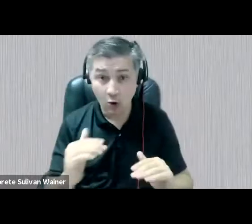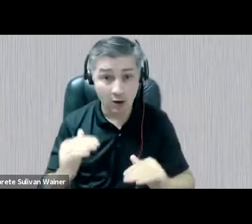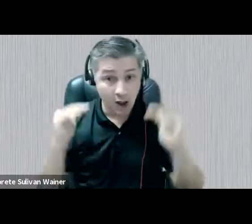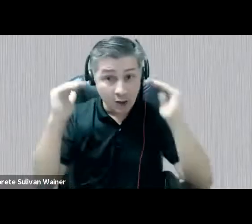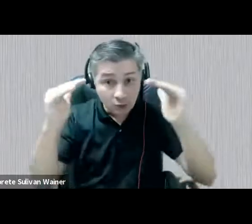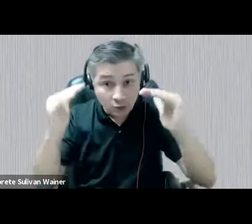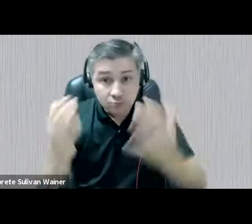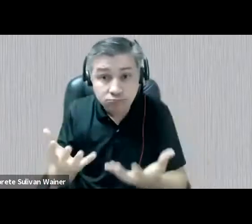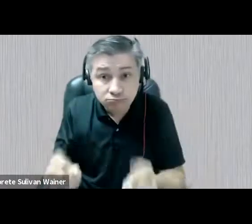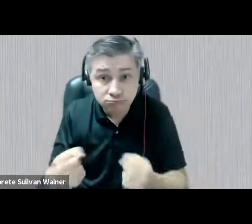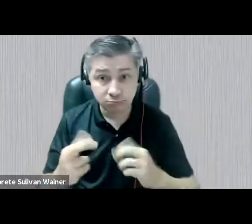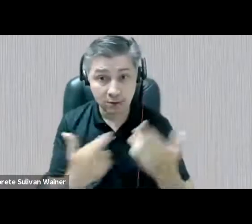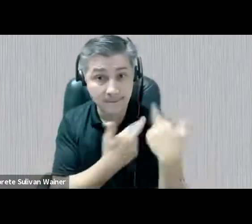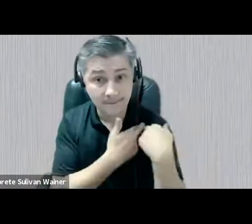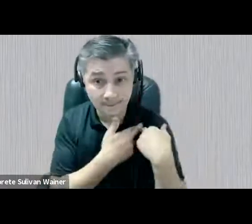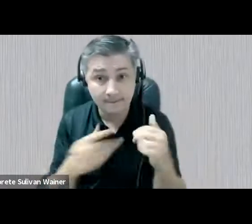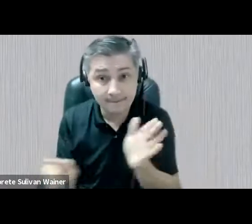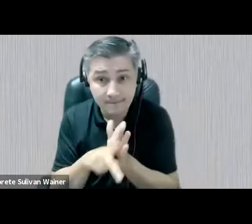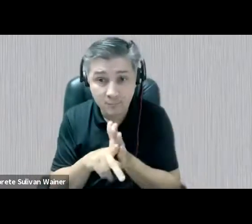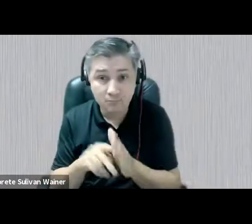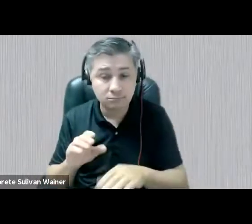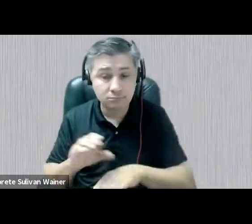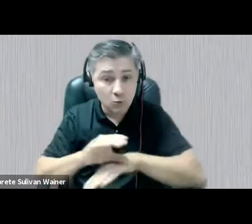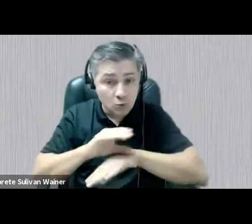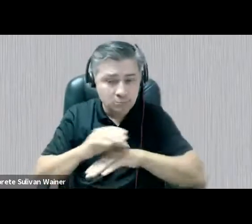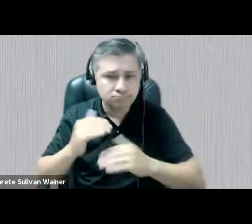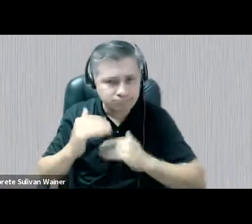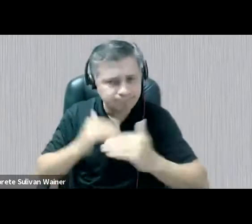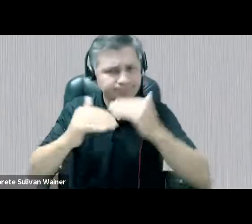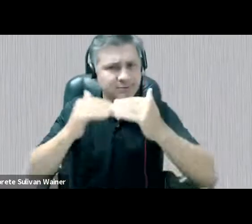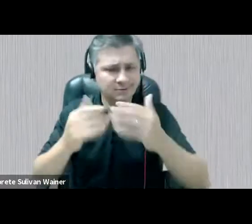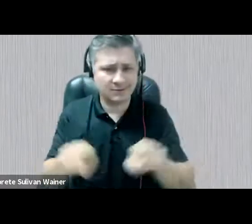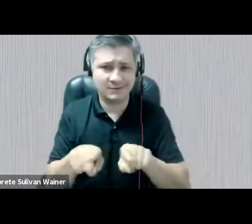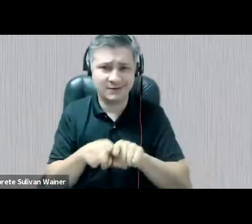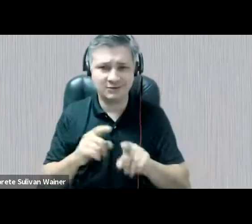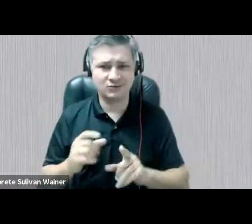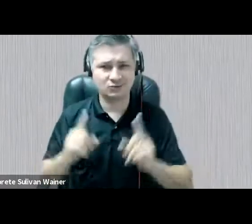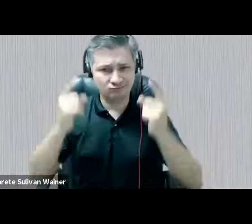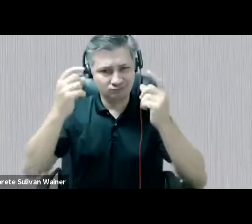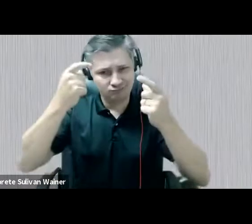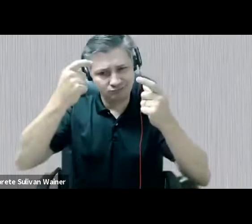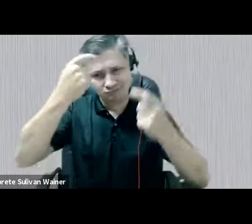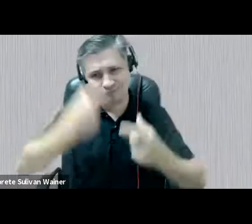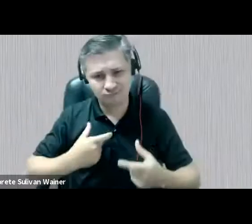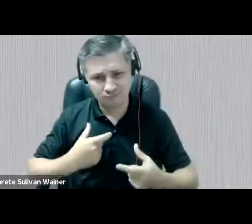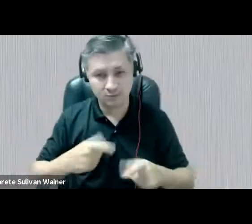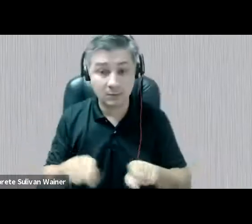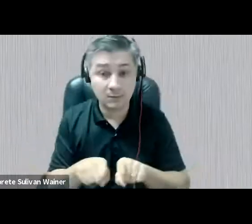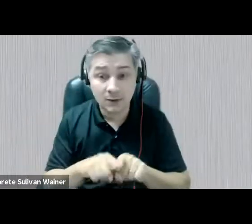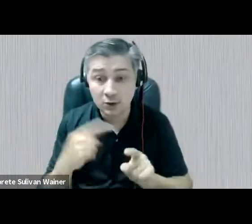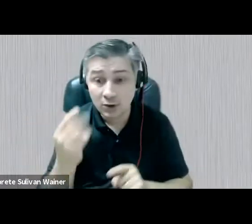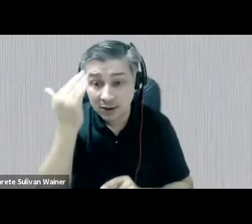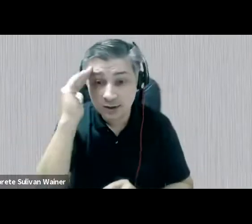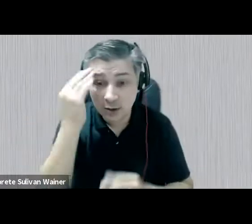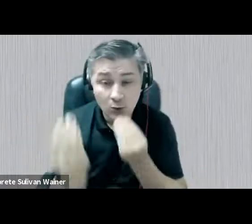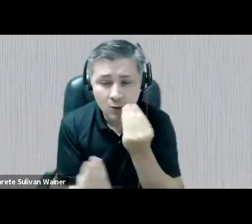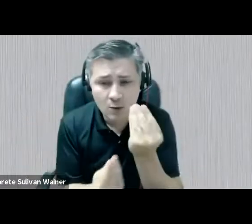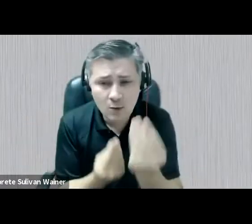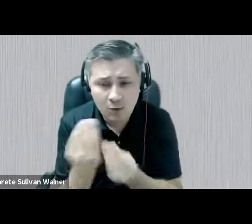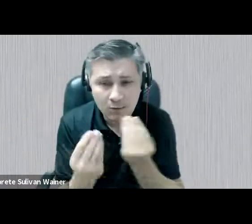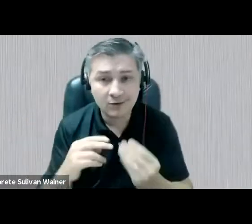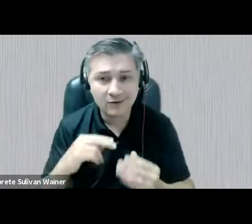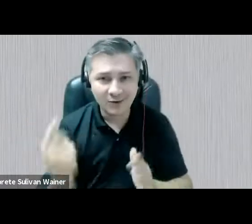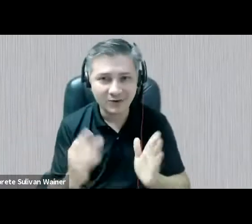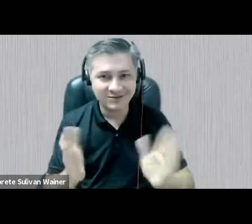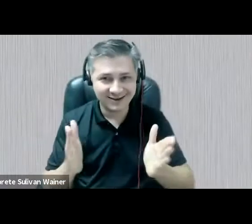nesse processo de apropriação e constituição do sujeito, mas entendendo um pouco também como nós estamos fazendo o gênero, né,